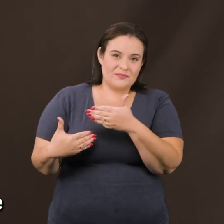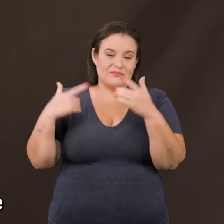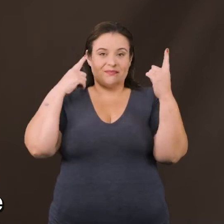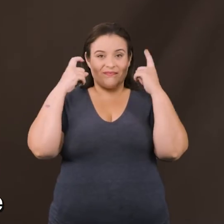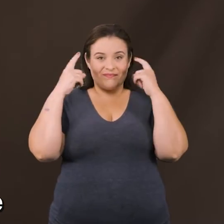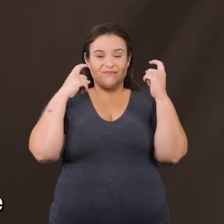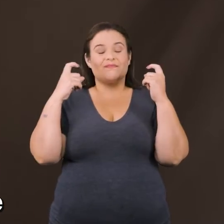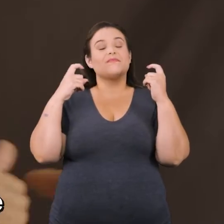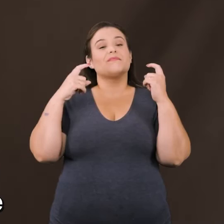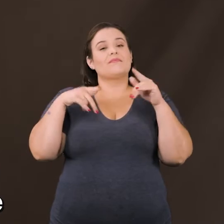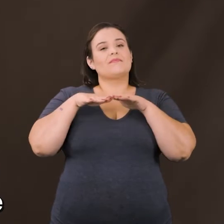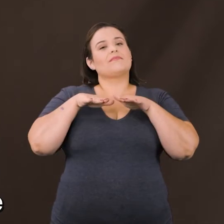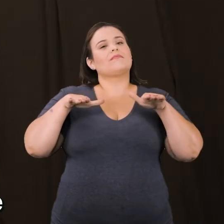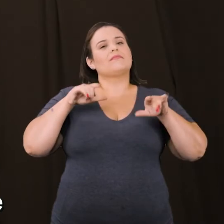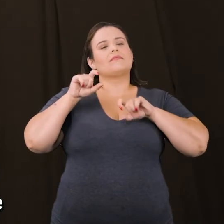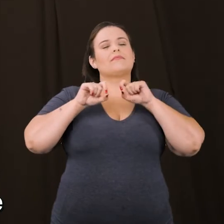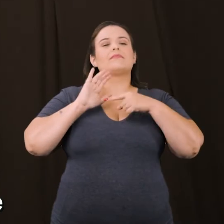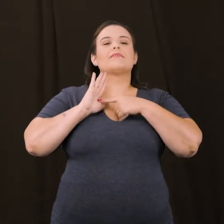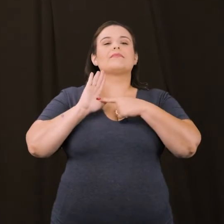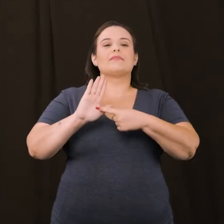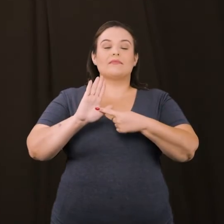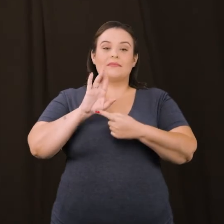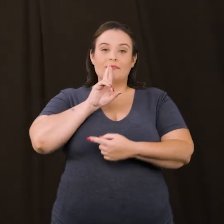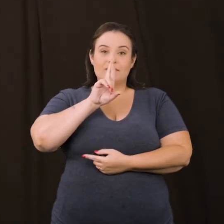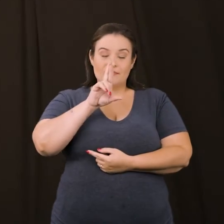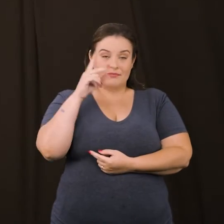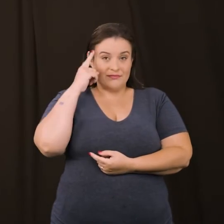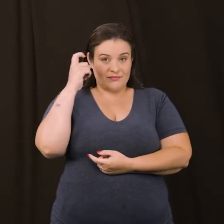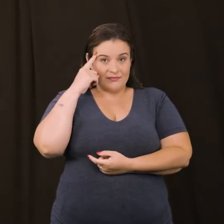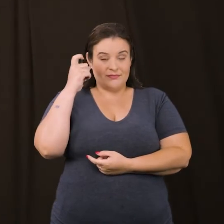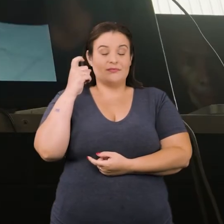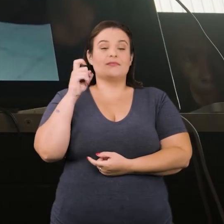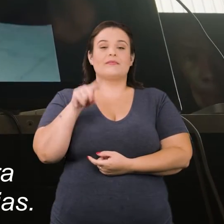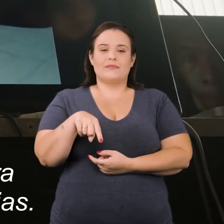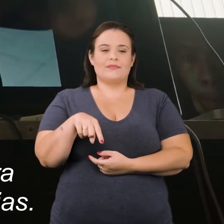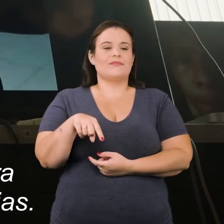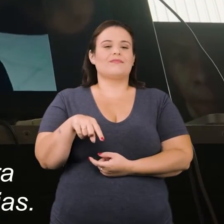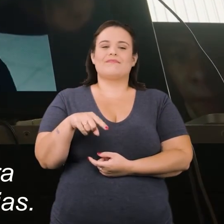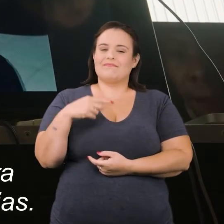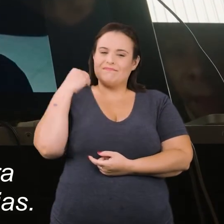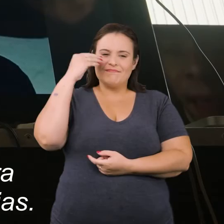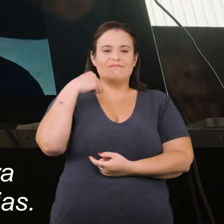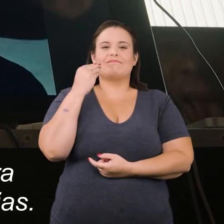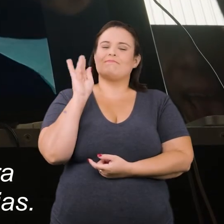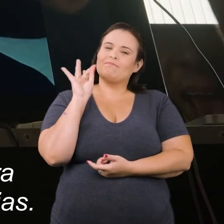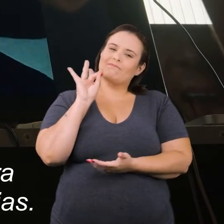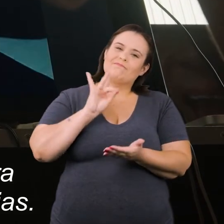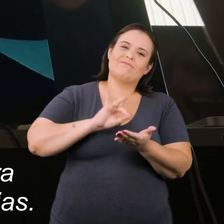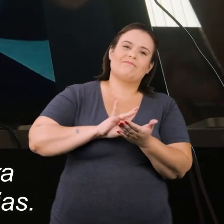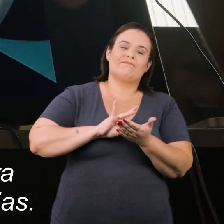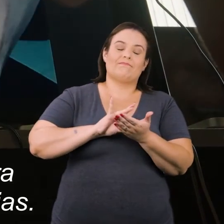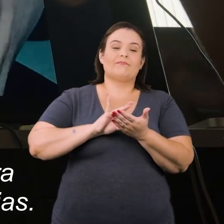criativo, a gente deixa vir à superfície essas resultantes criativas, que eles são um manancial para